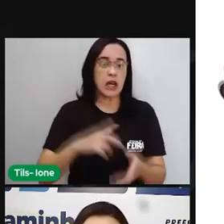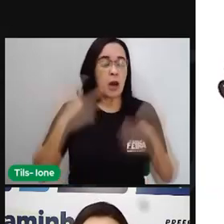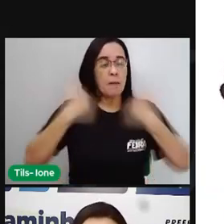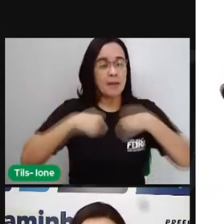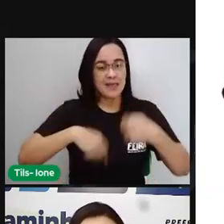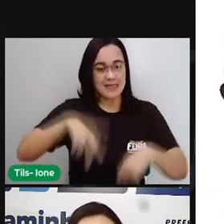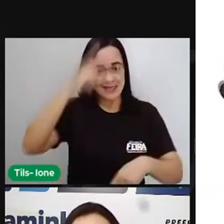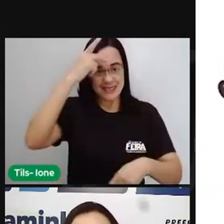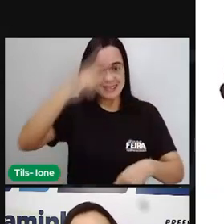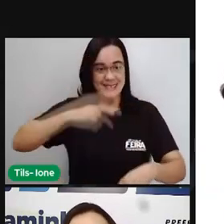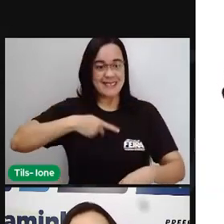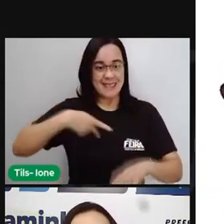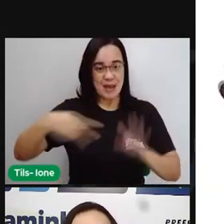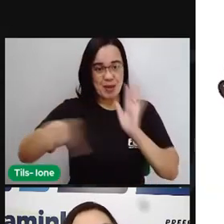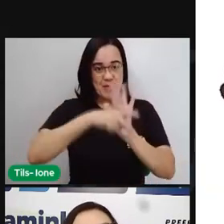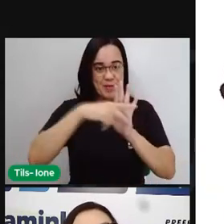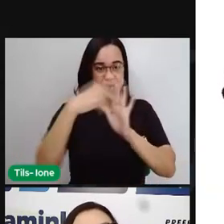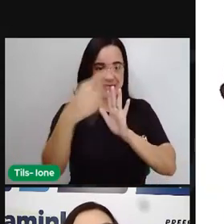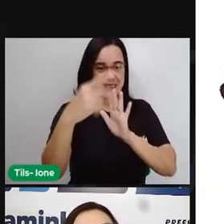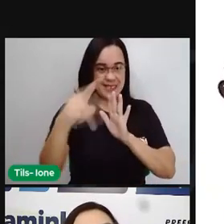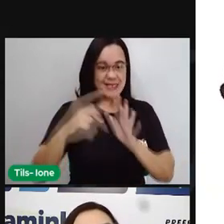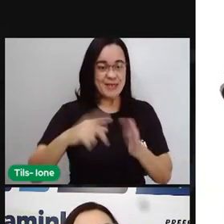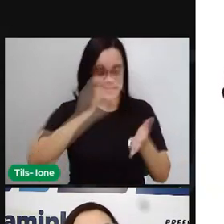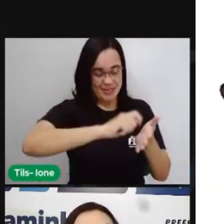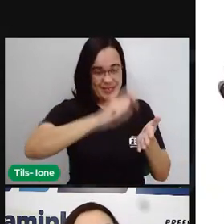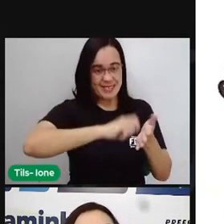original naquilo que a gente está escrevendo.